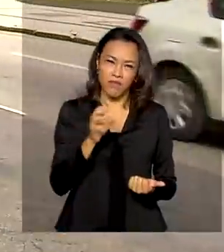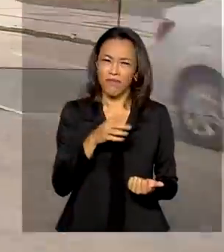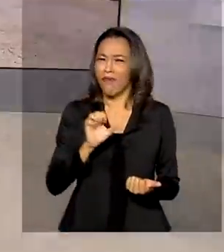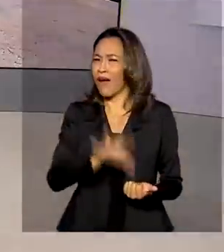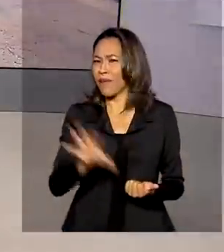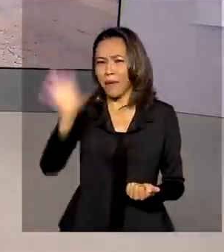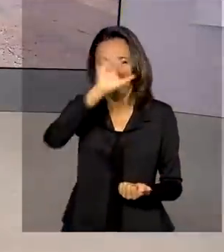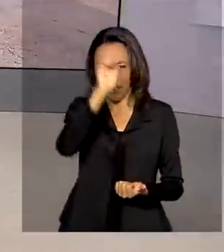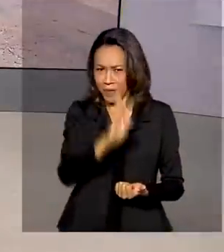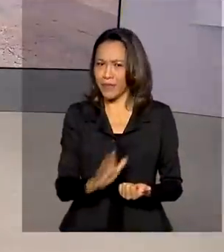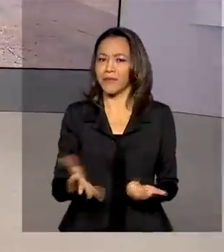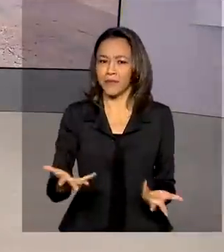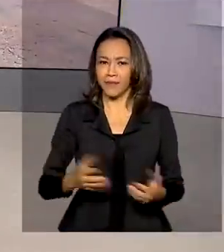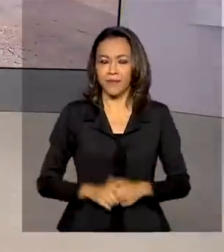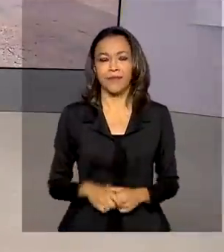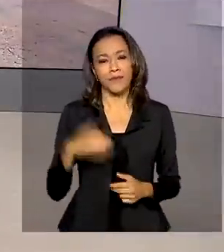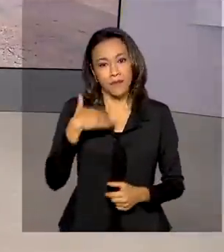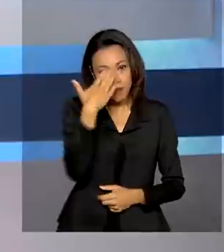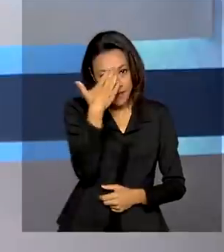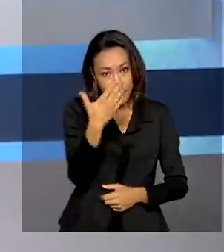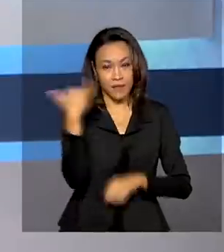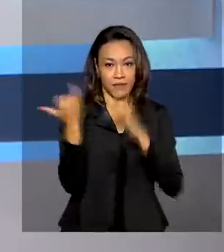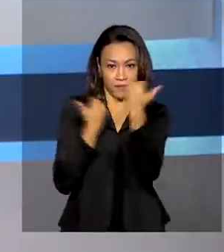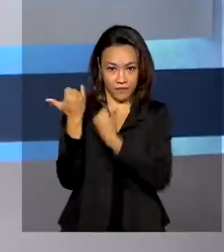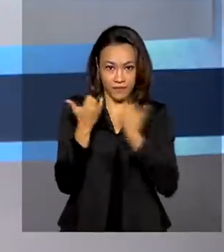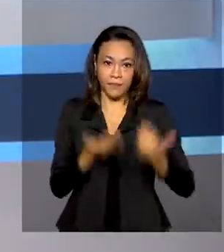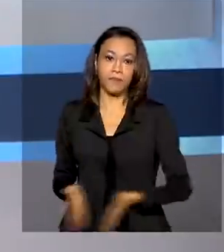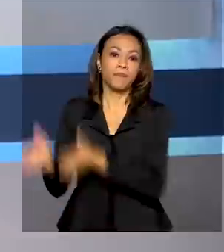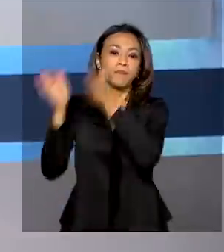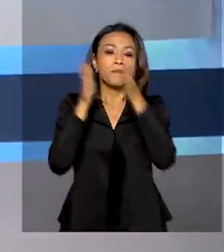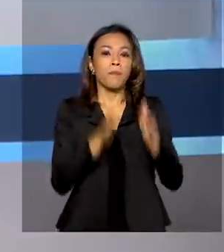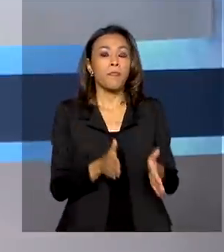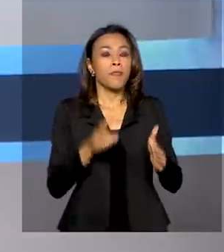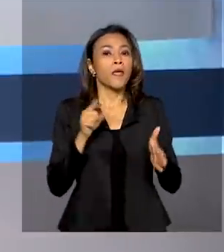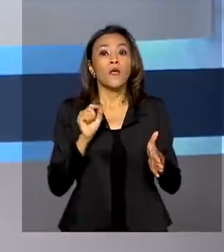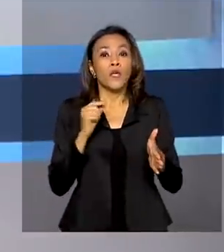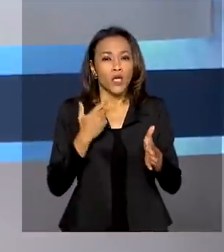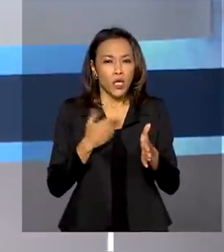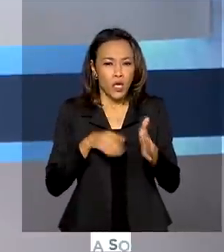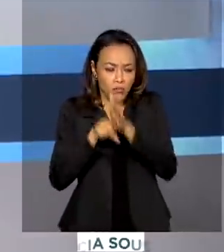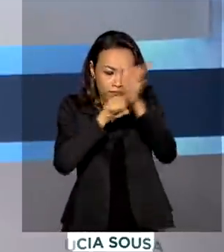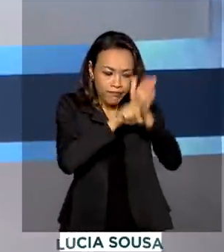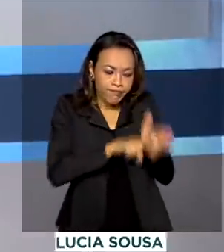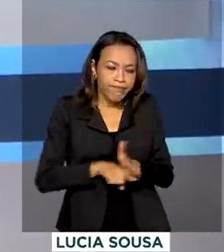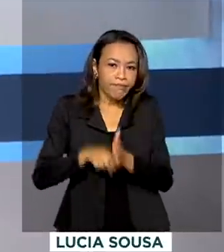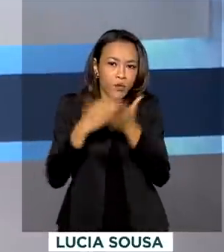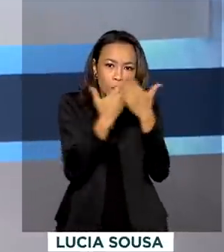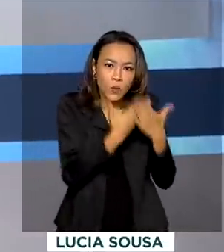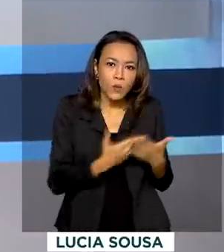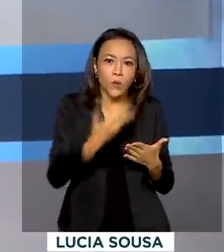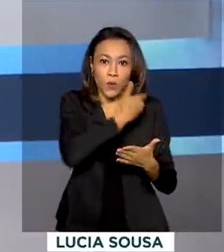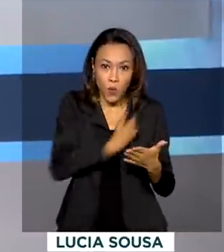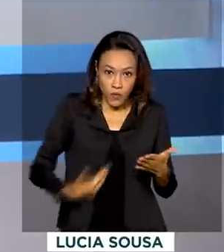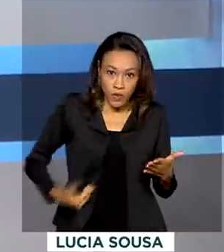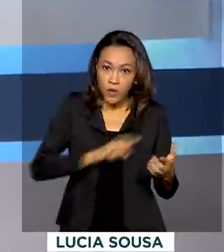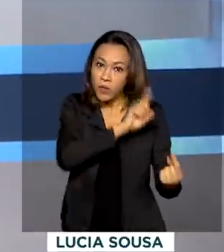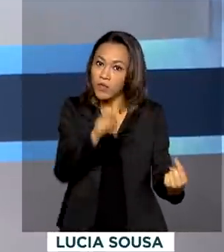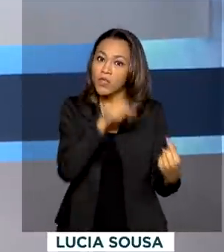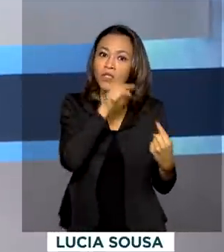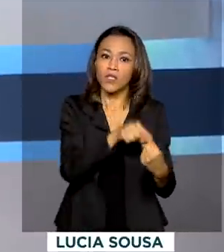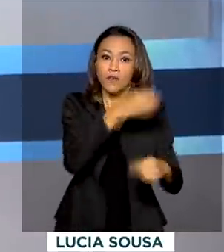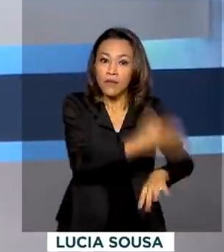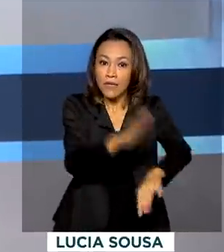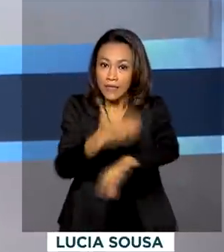Tá certo. Muito obrigada pelas suas informações, Tiago. E um estudo do governo pretende fortalecer e capacitar os serviços